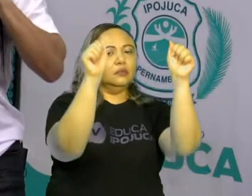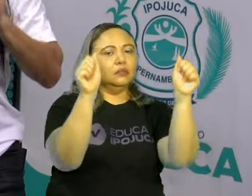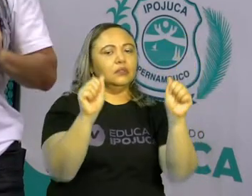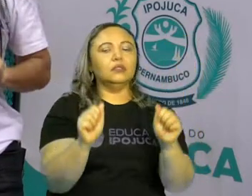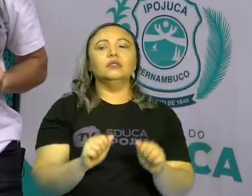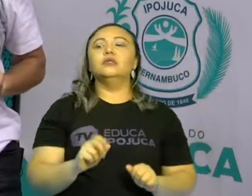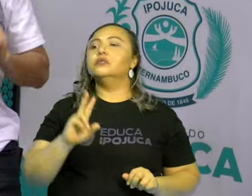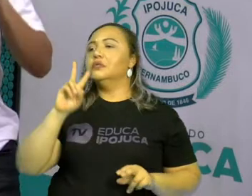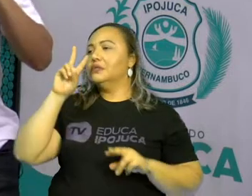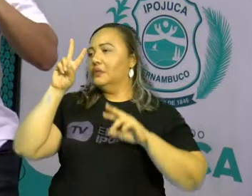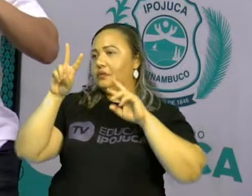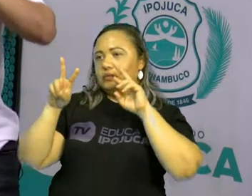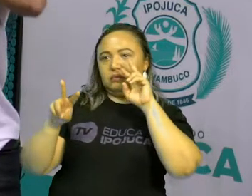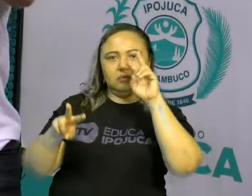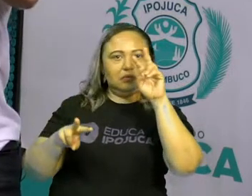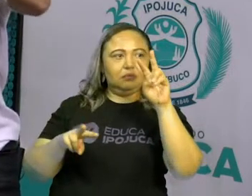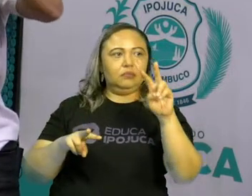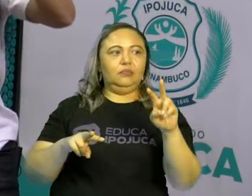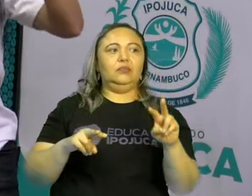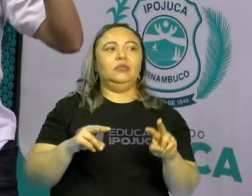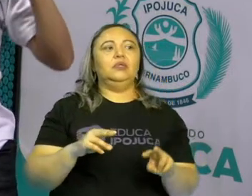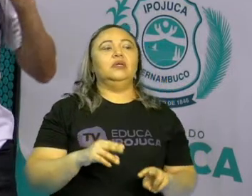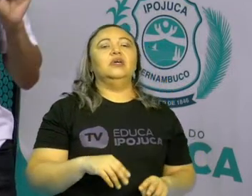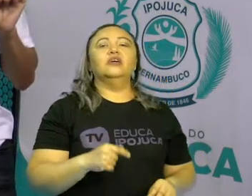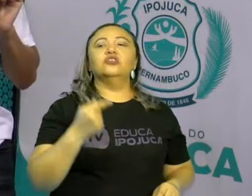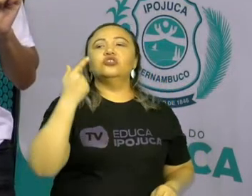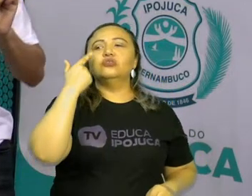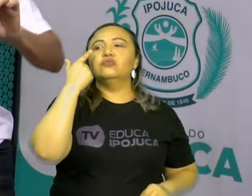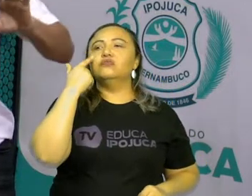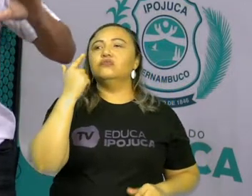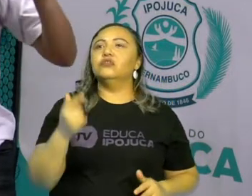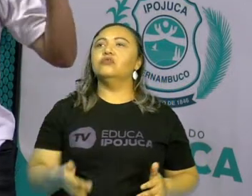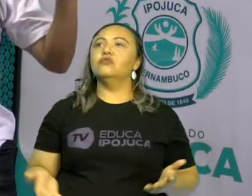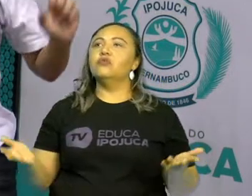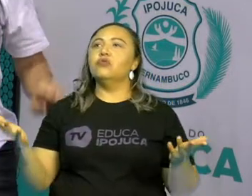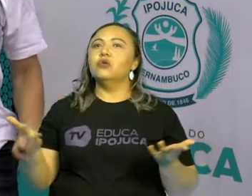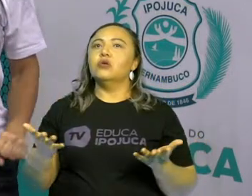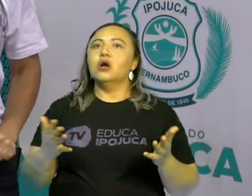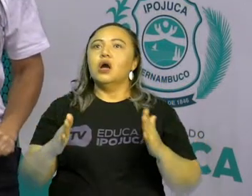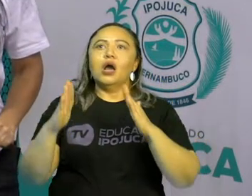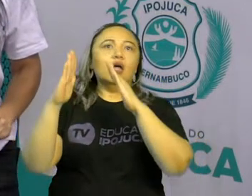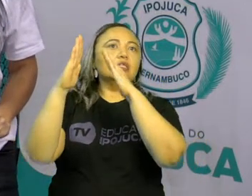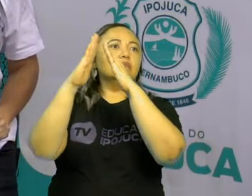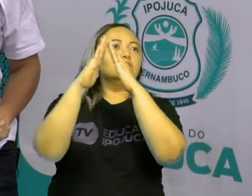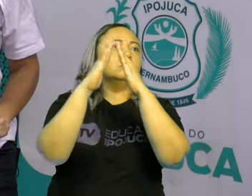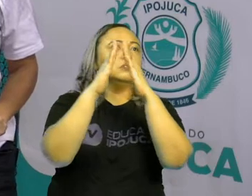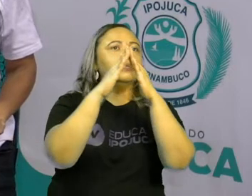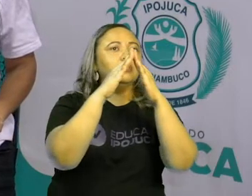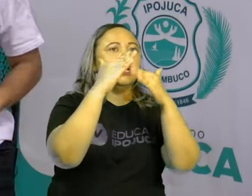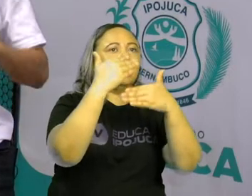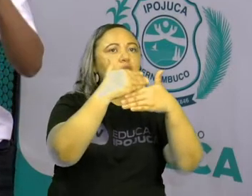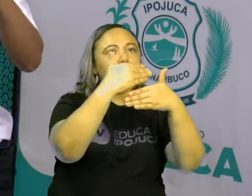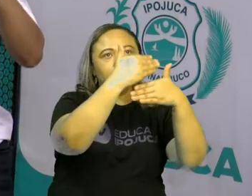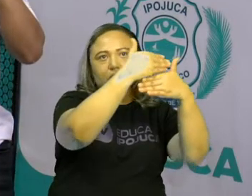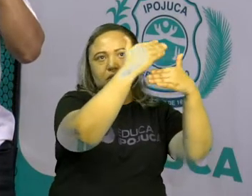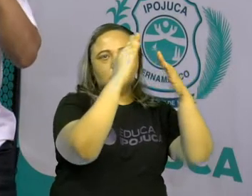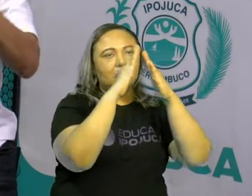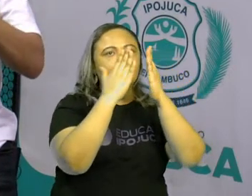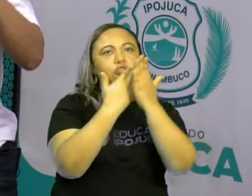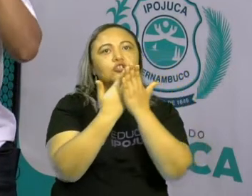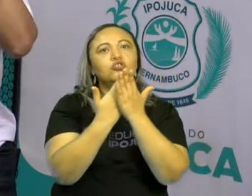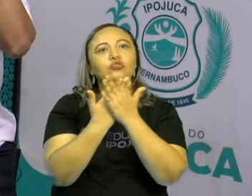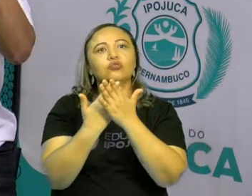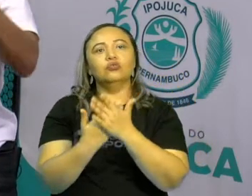Esses dias de férias nós vimos aí, as paredes da escola, tudo sendo pintadas. Os alunos